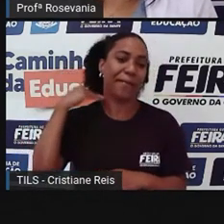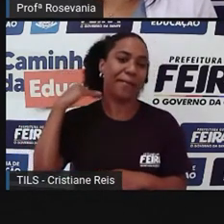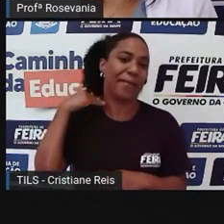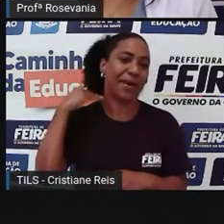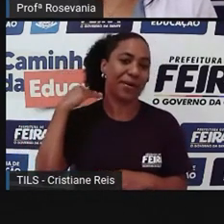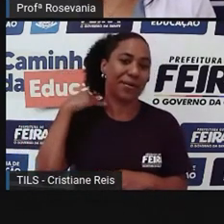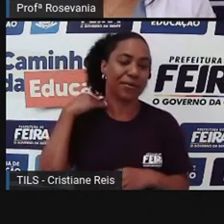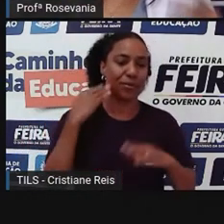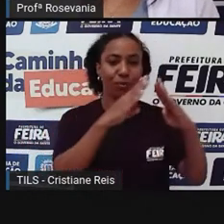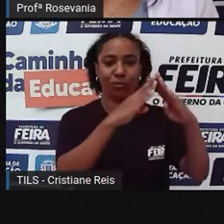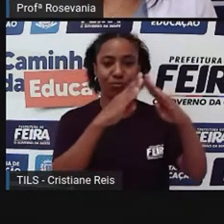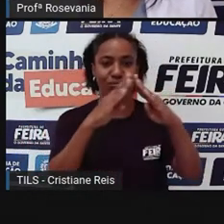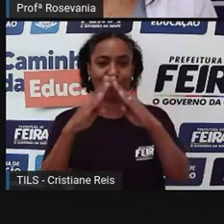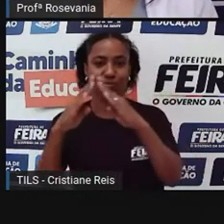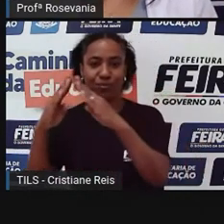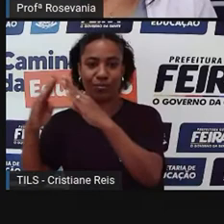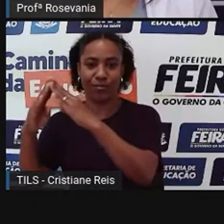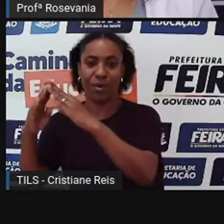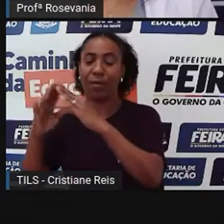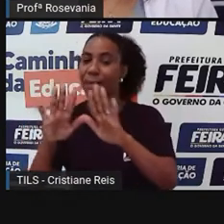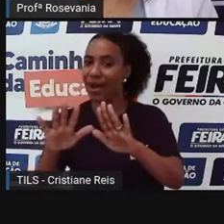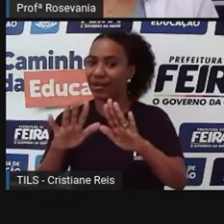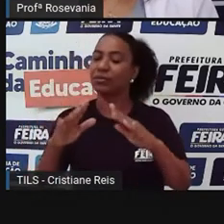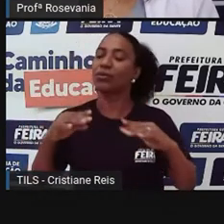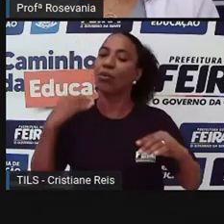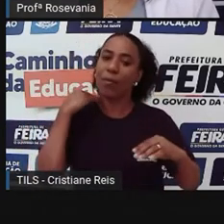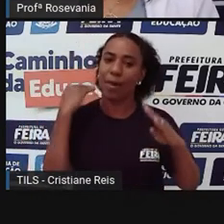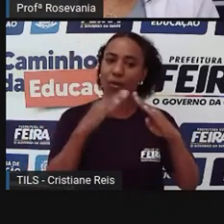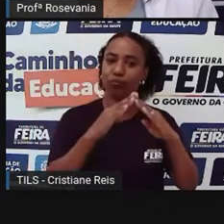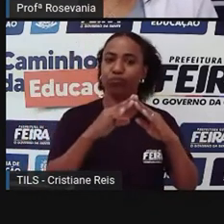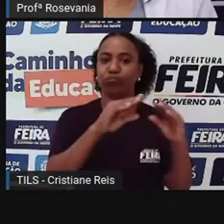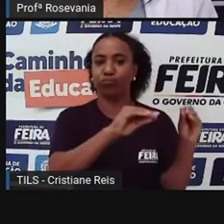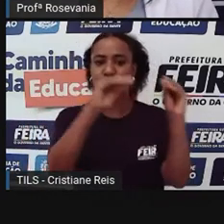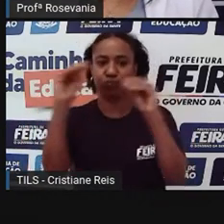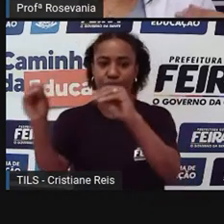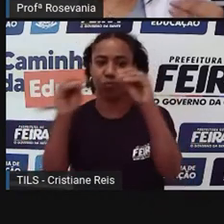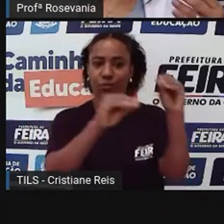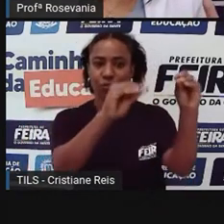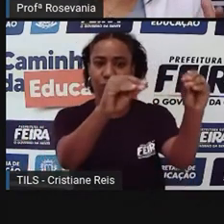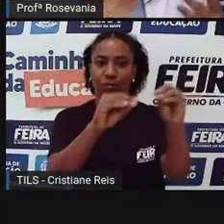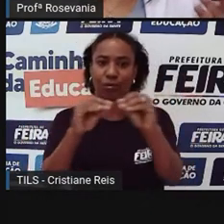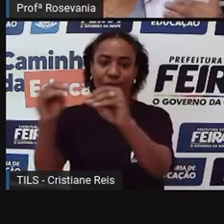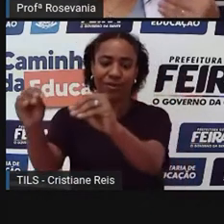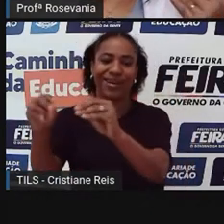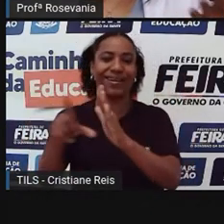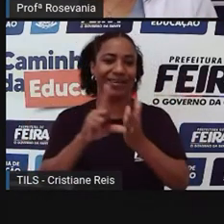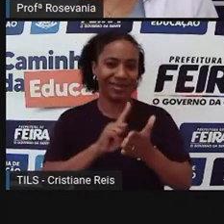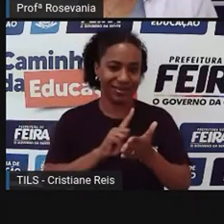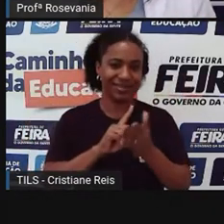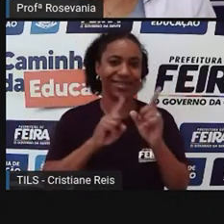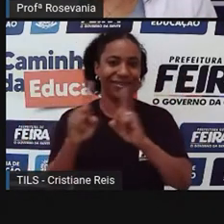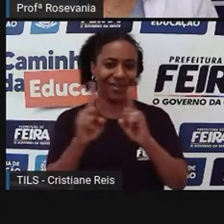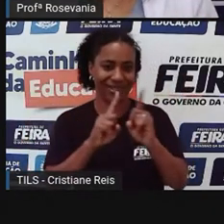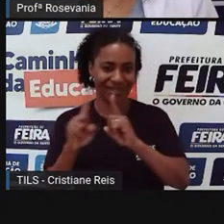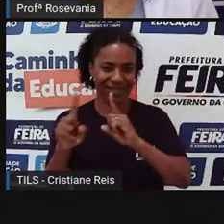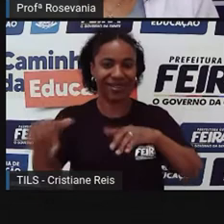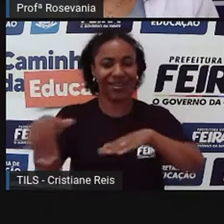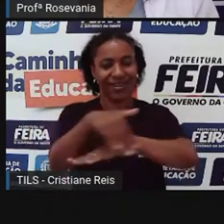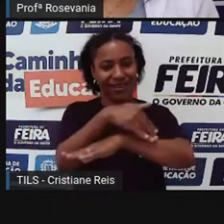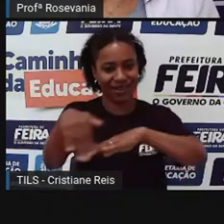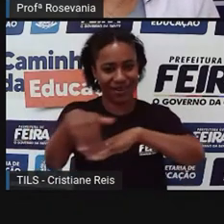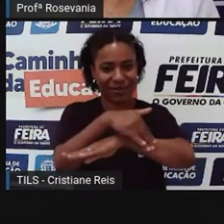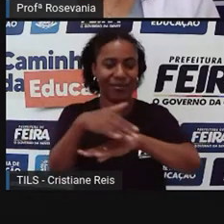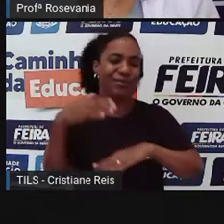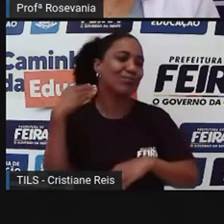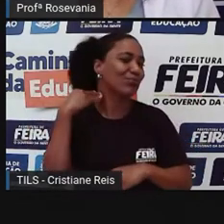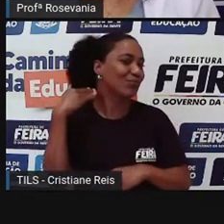gente tem menos, que os bancos se espalharam, mais pela cidade, mas antes era a Avenida também, né, era a Rua dos Bancos, a gente tinha aqui a Rua